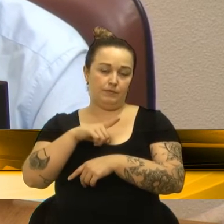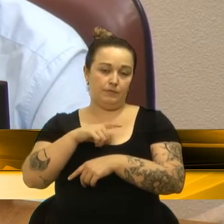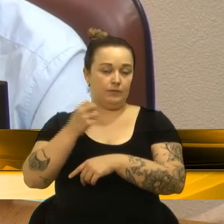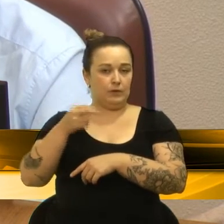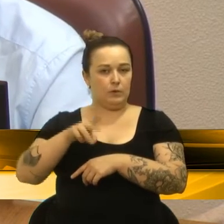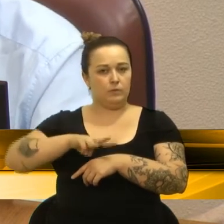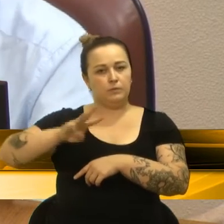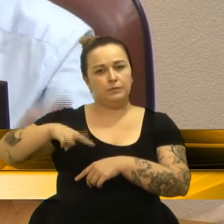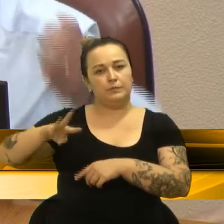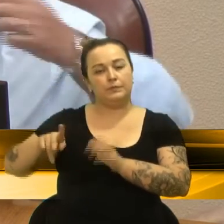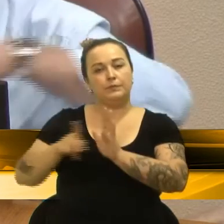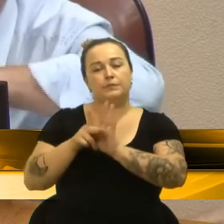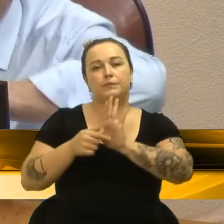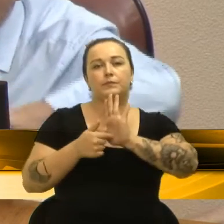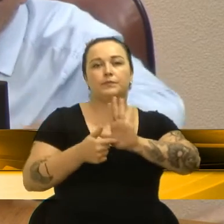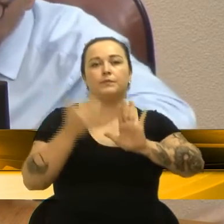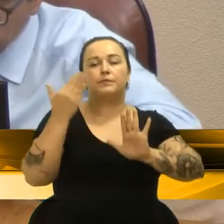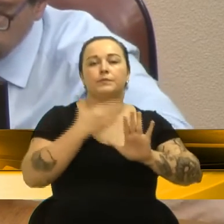site da Prefeitura.